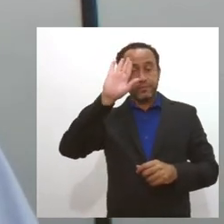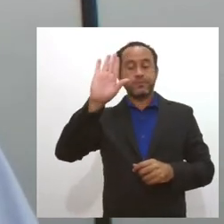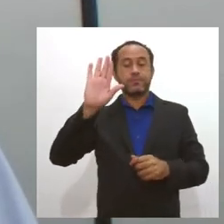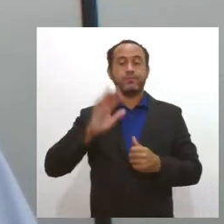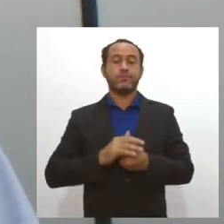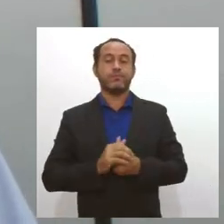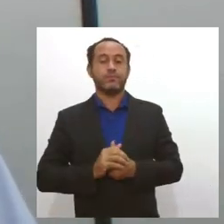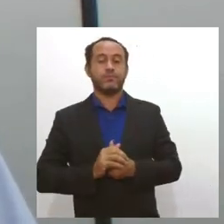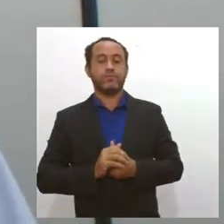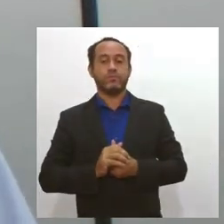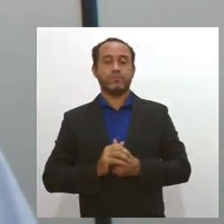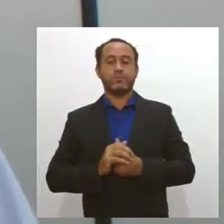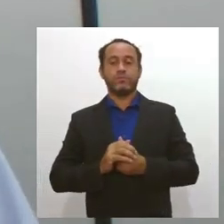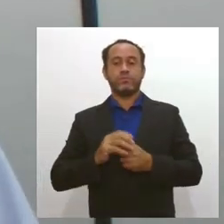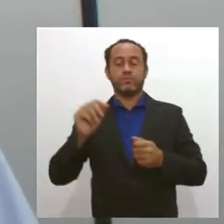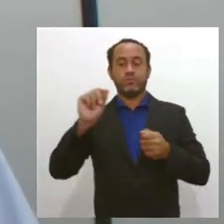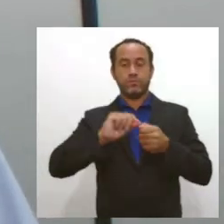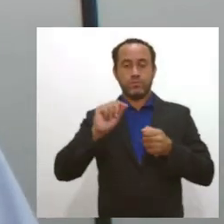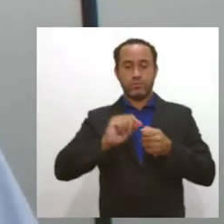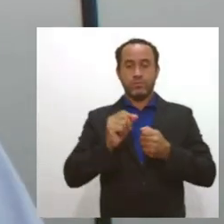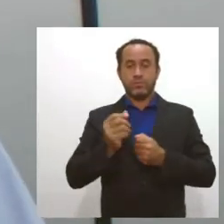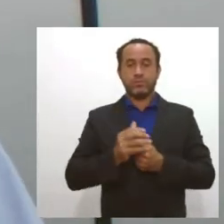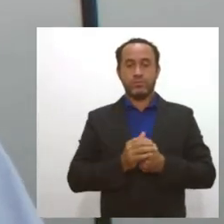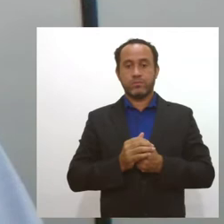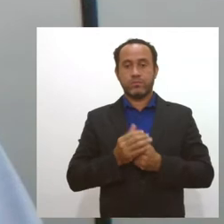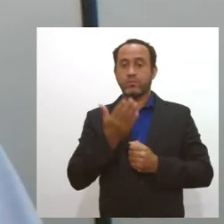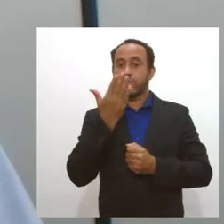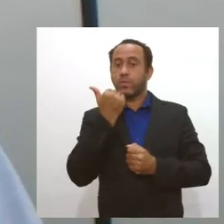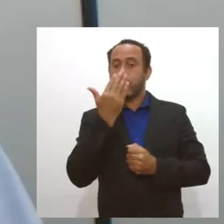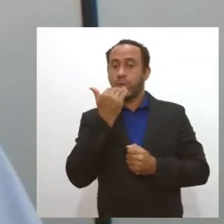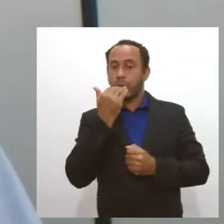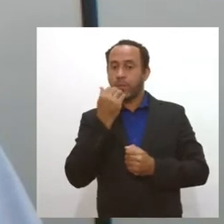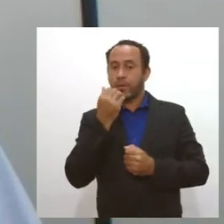com a produção de alimento.